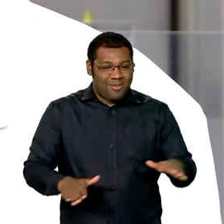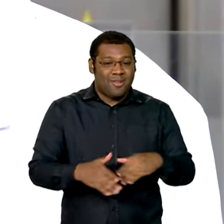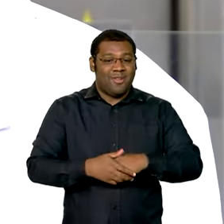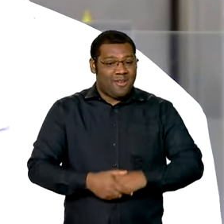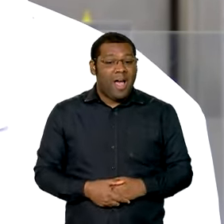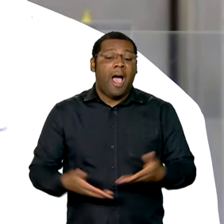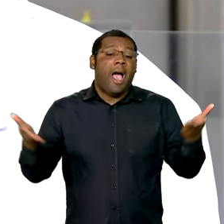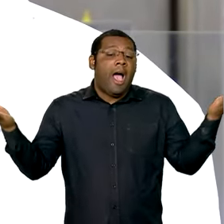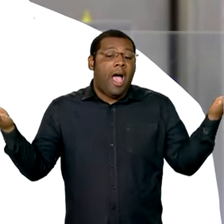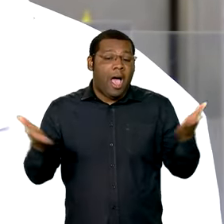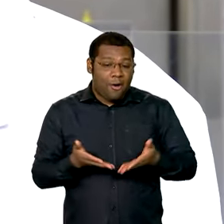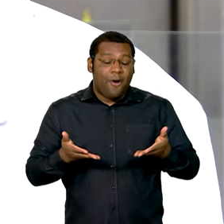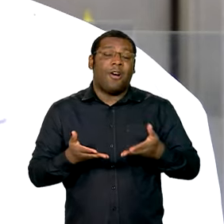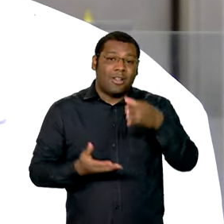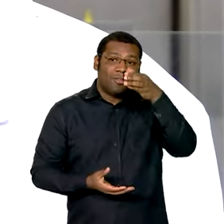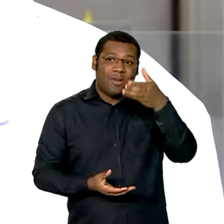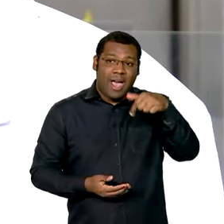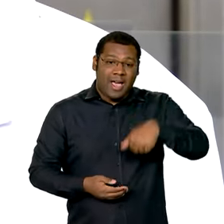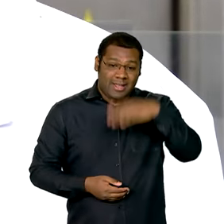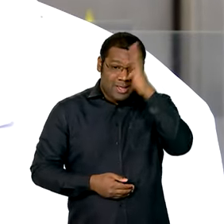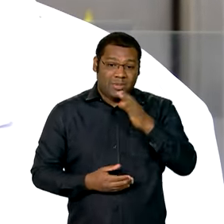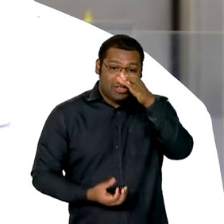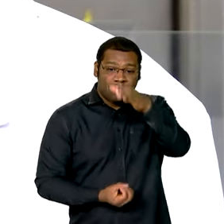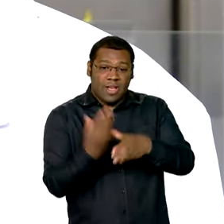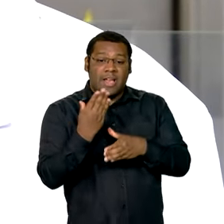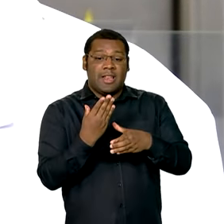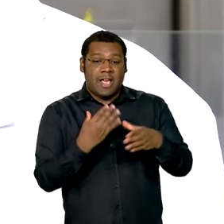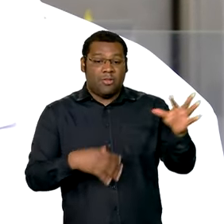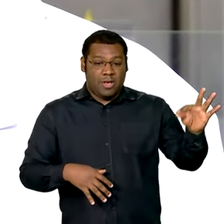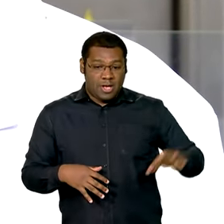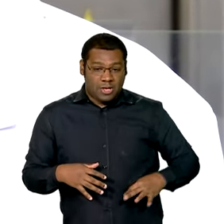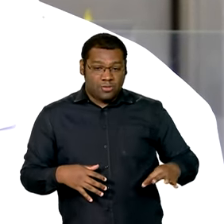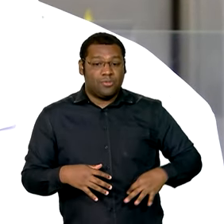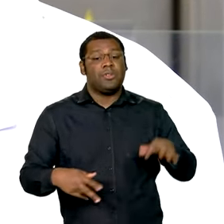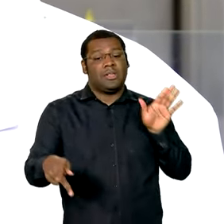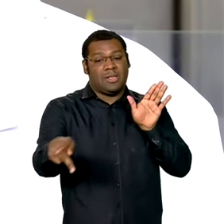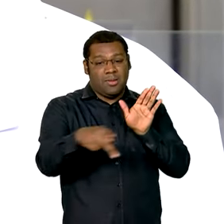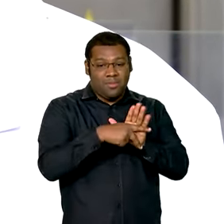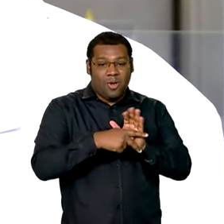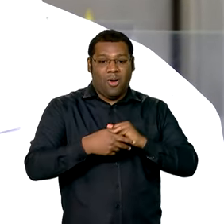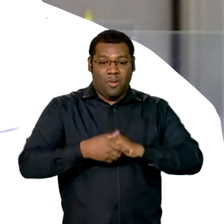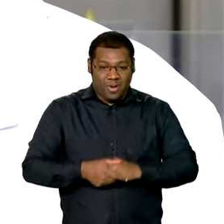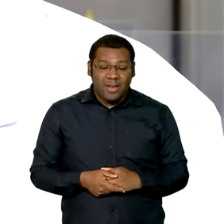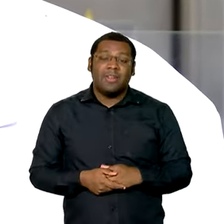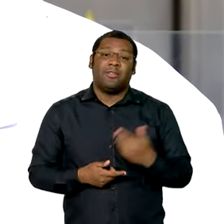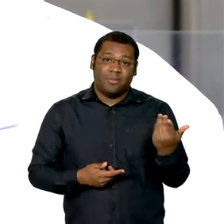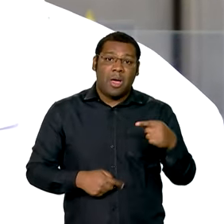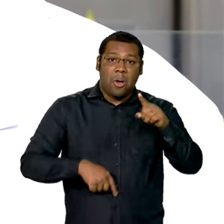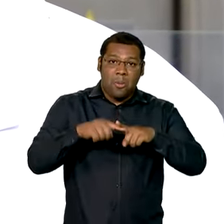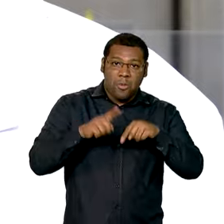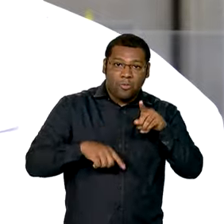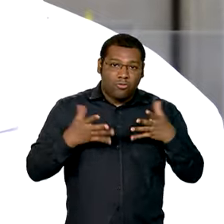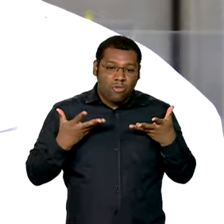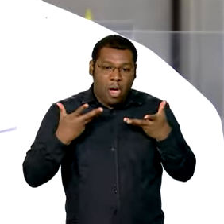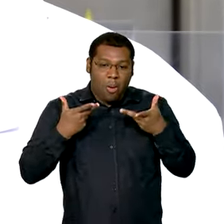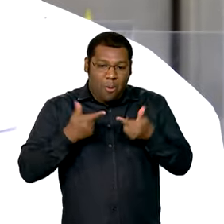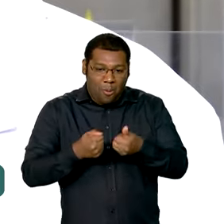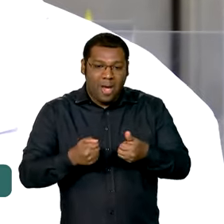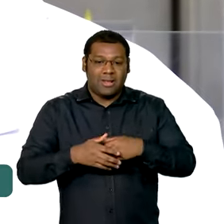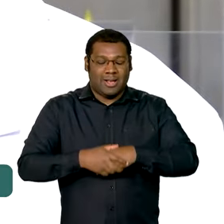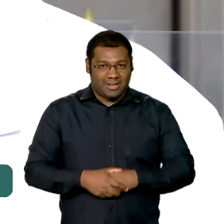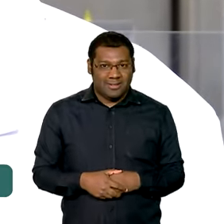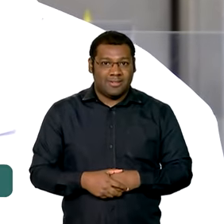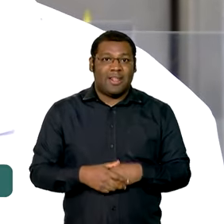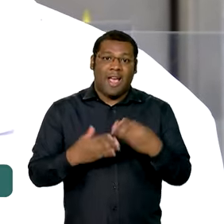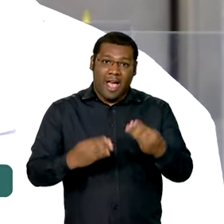nós formulamos a insulina, envasamos, fazendo novamente o controle de qualidade do produto, e fazemos a embalagem final para a